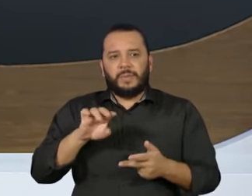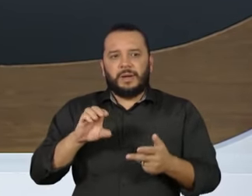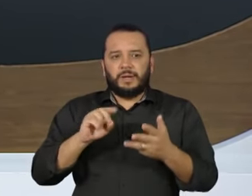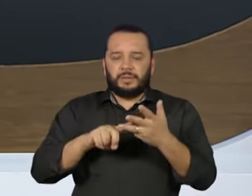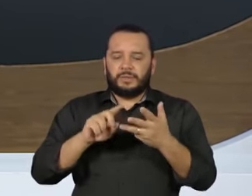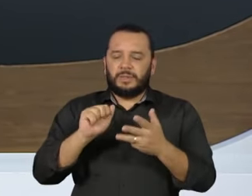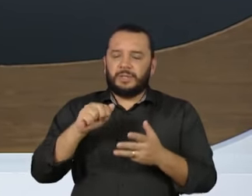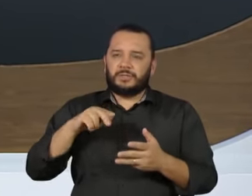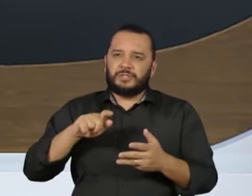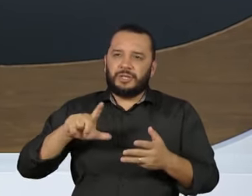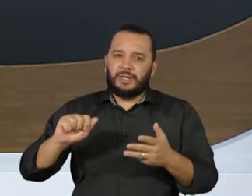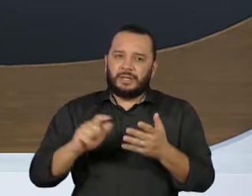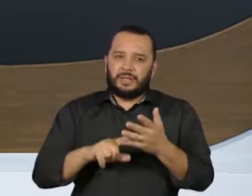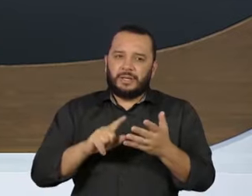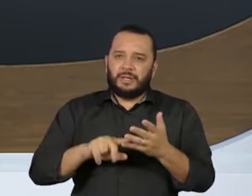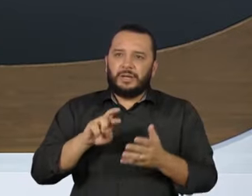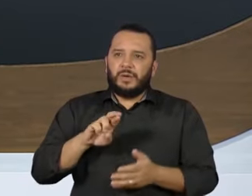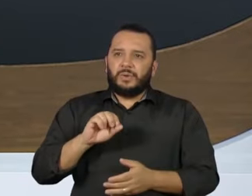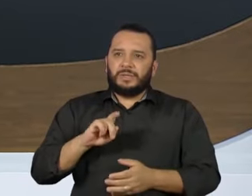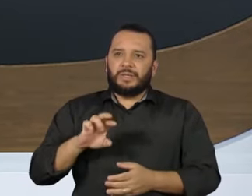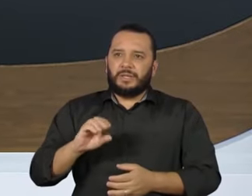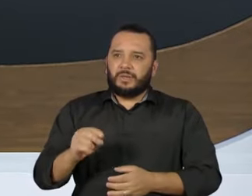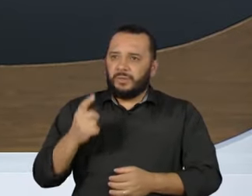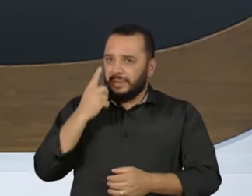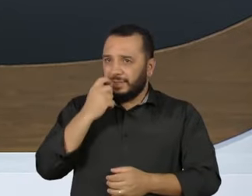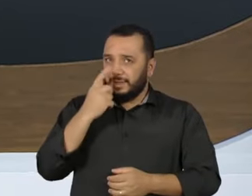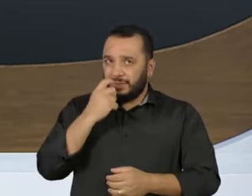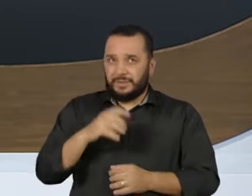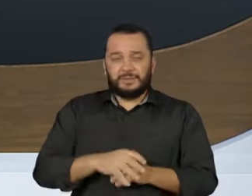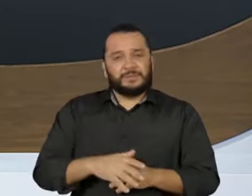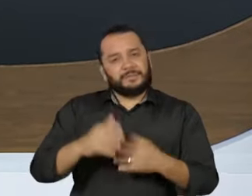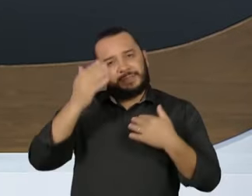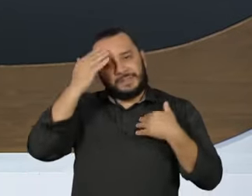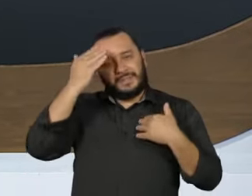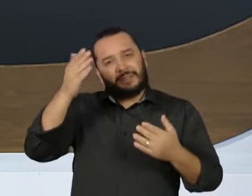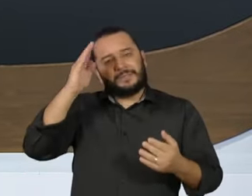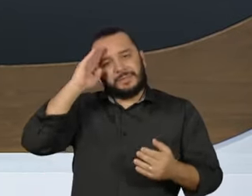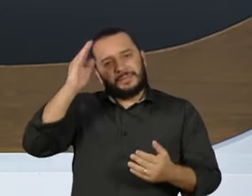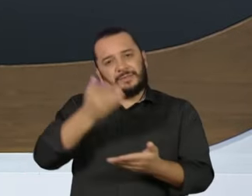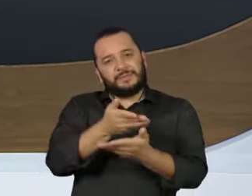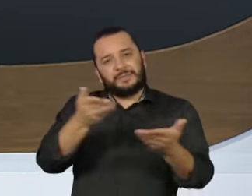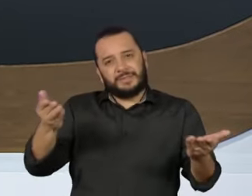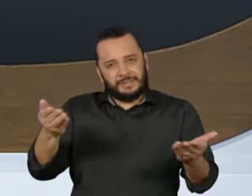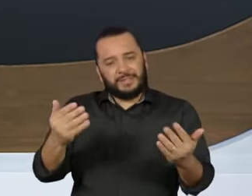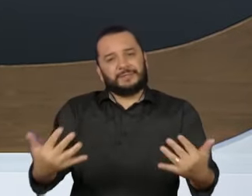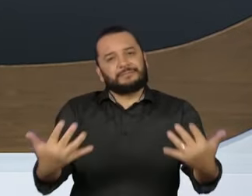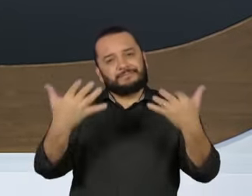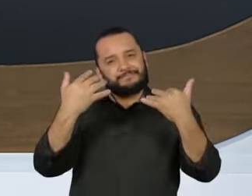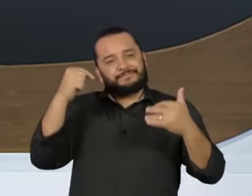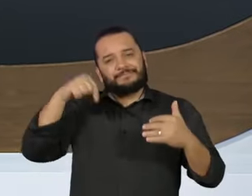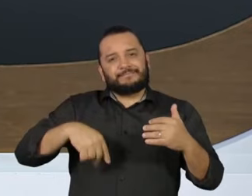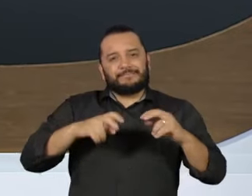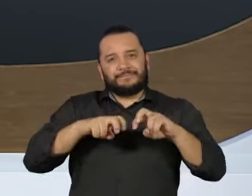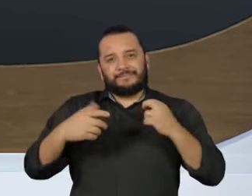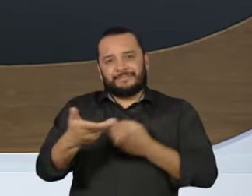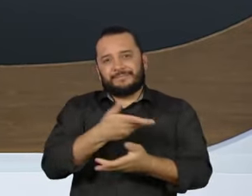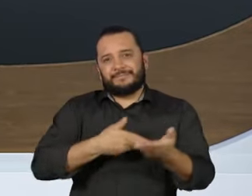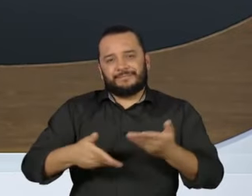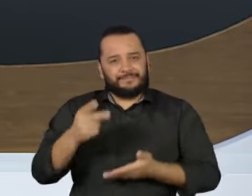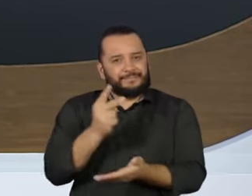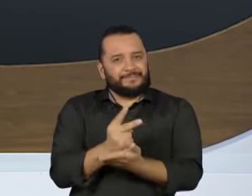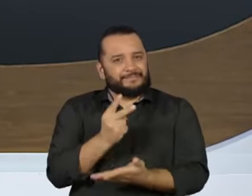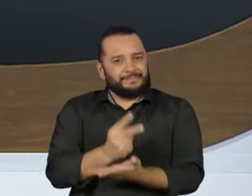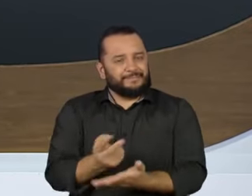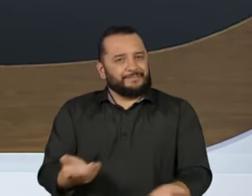Ângela Pinho, Rodrigo Piscitelli e Paulo Caruso. Muito obrigada, principalmente, a você pela sua audiência semana a semana.